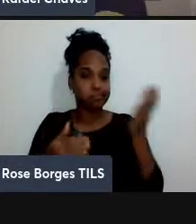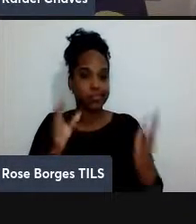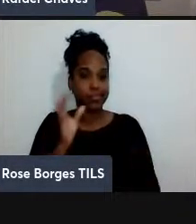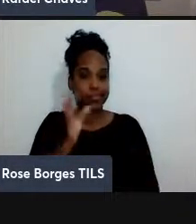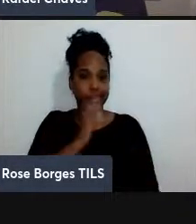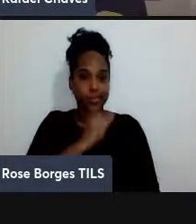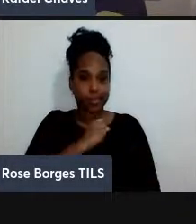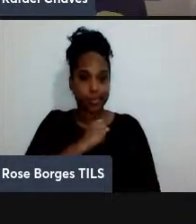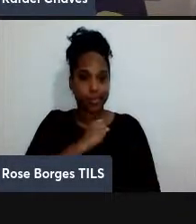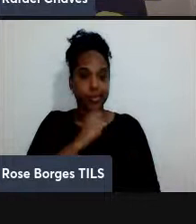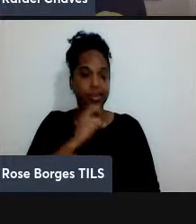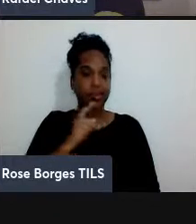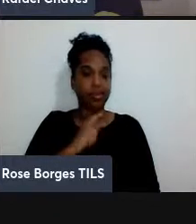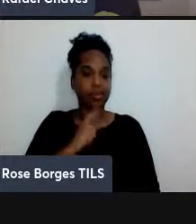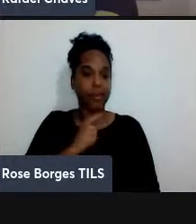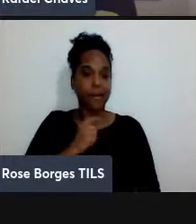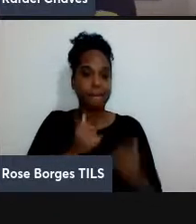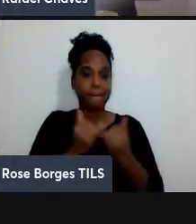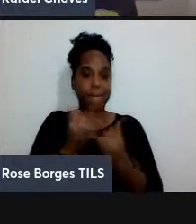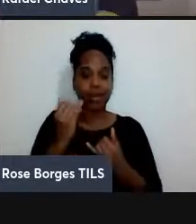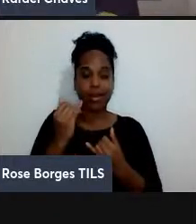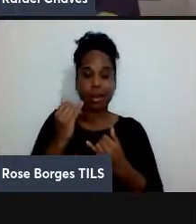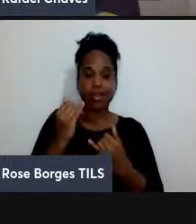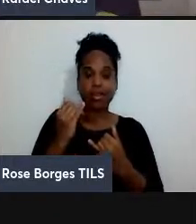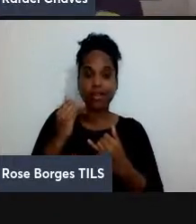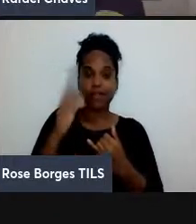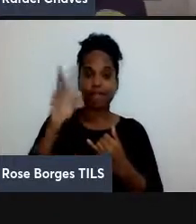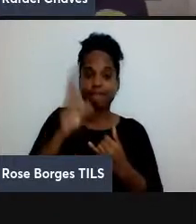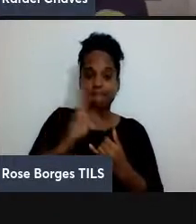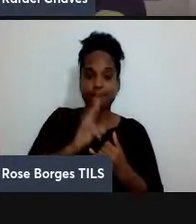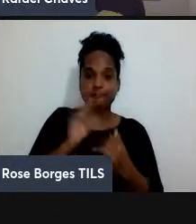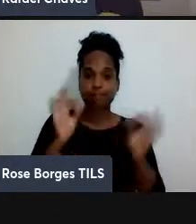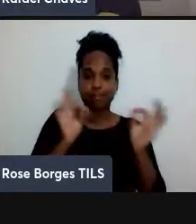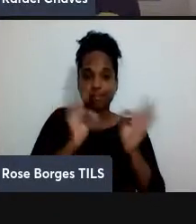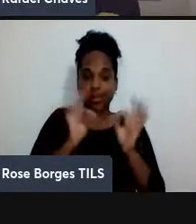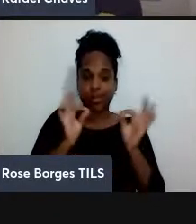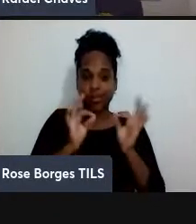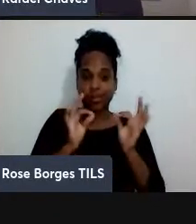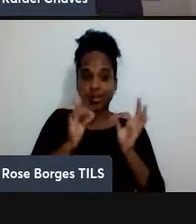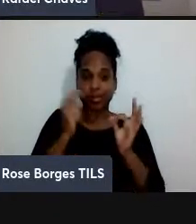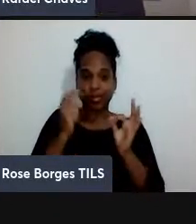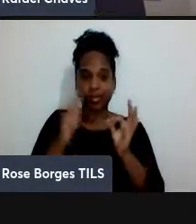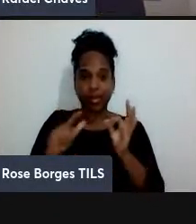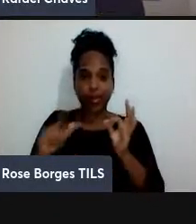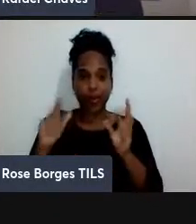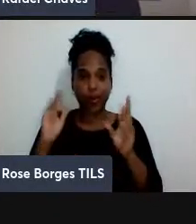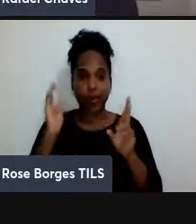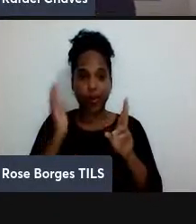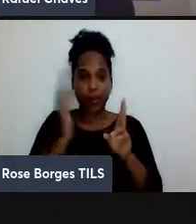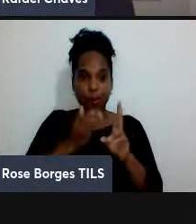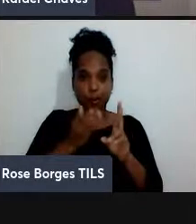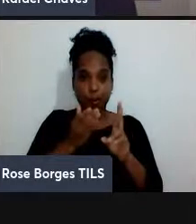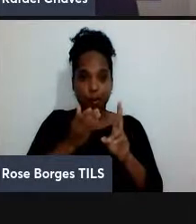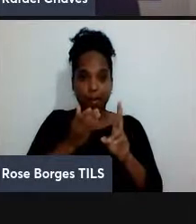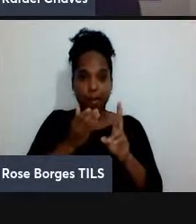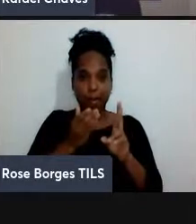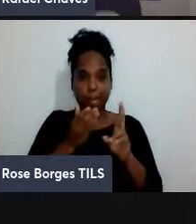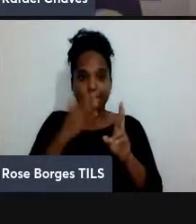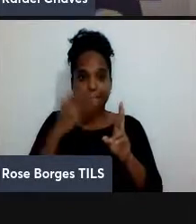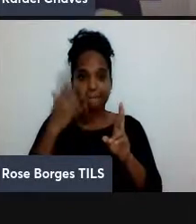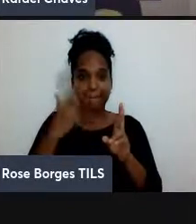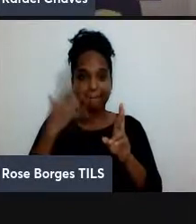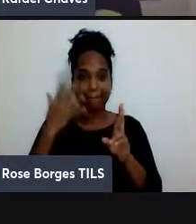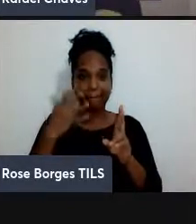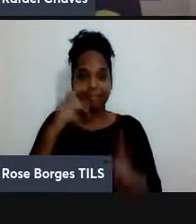num beco sem saída mas a resposta é que não e aí de novo eu faço referência aí à palestra do professor Tiago